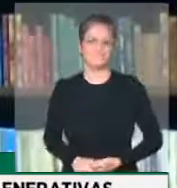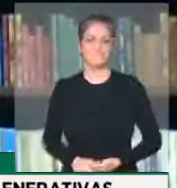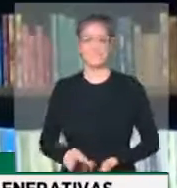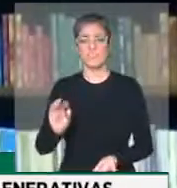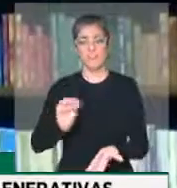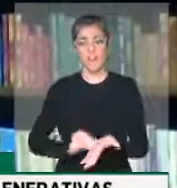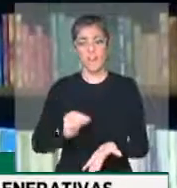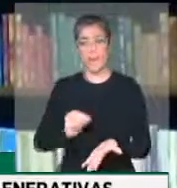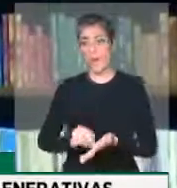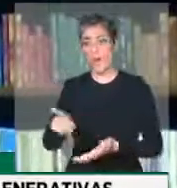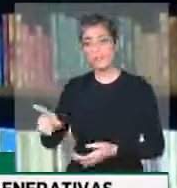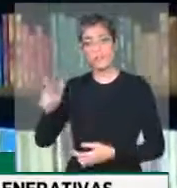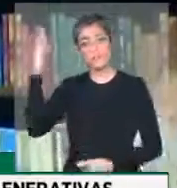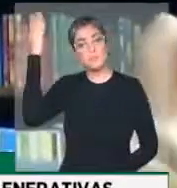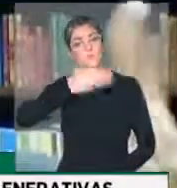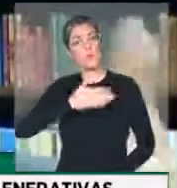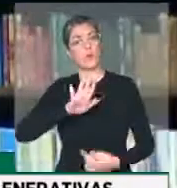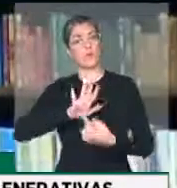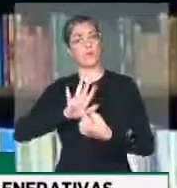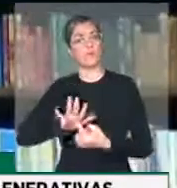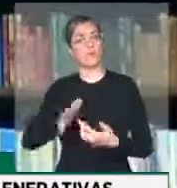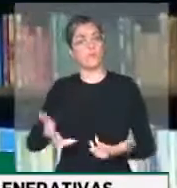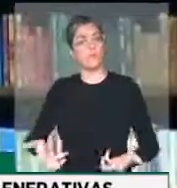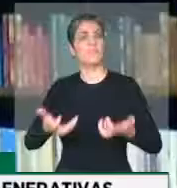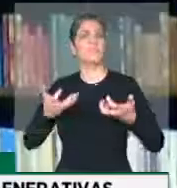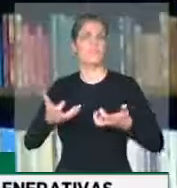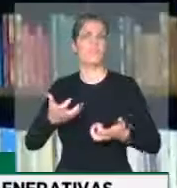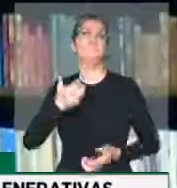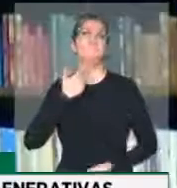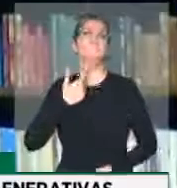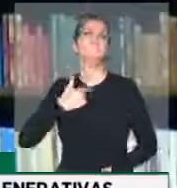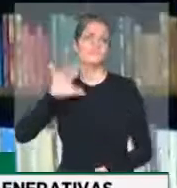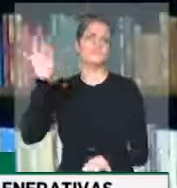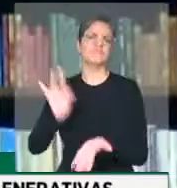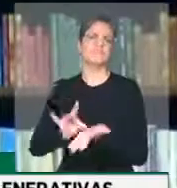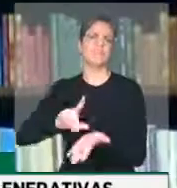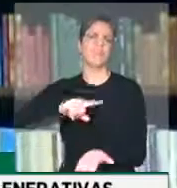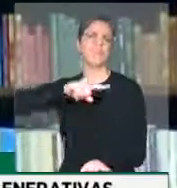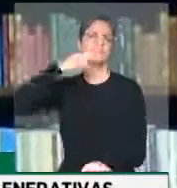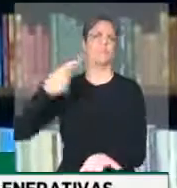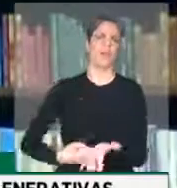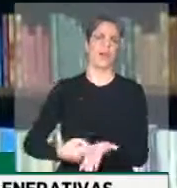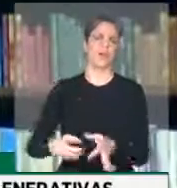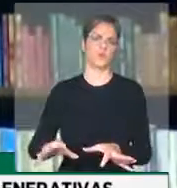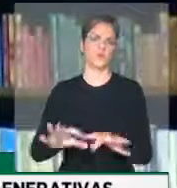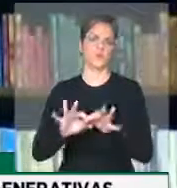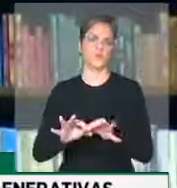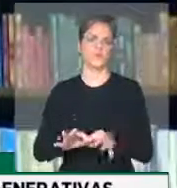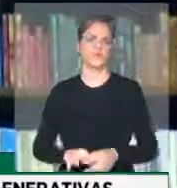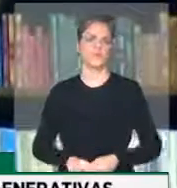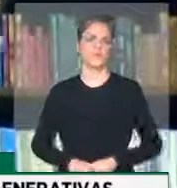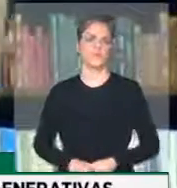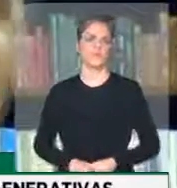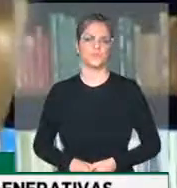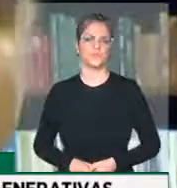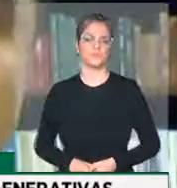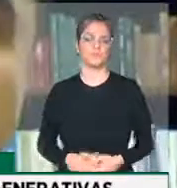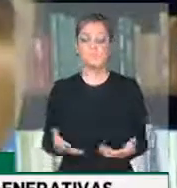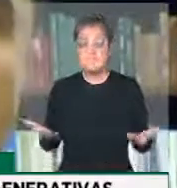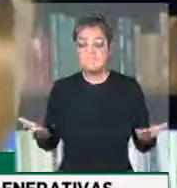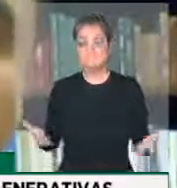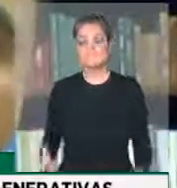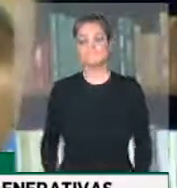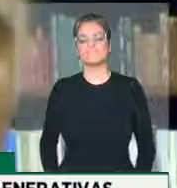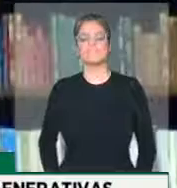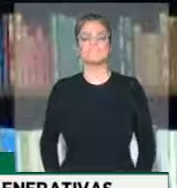demonstração efetiva de que se quer este pacto. Isto como referência à reflexão, a reflexão